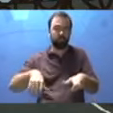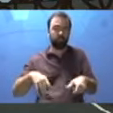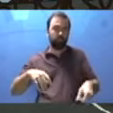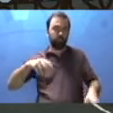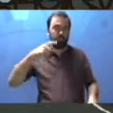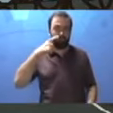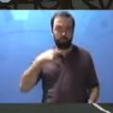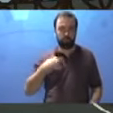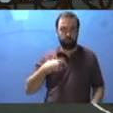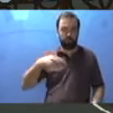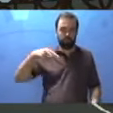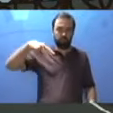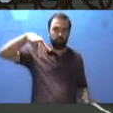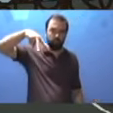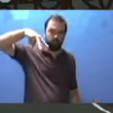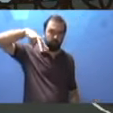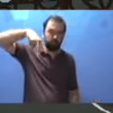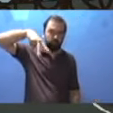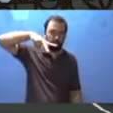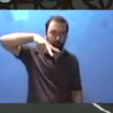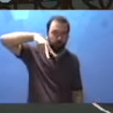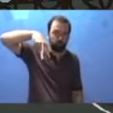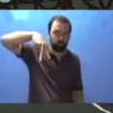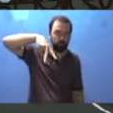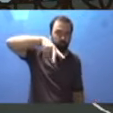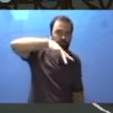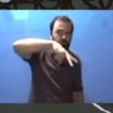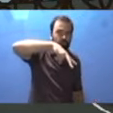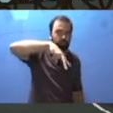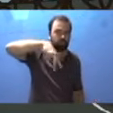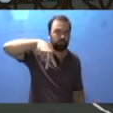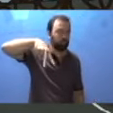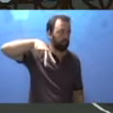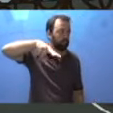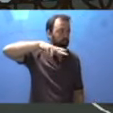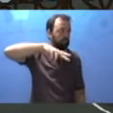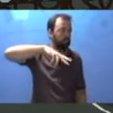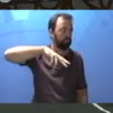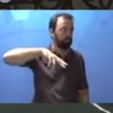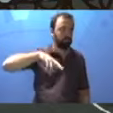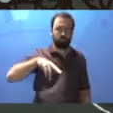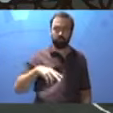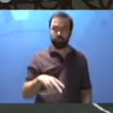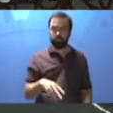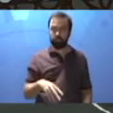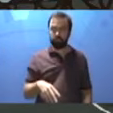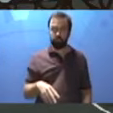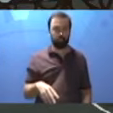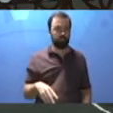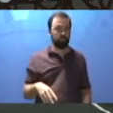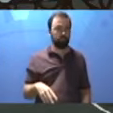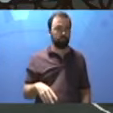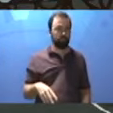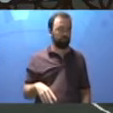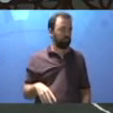eu consigo ver? E agora eu consigo ver? Eu vejo onde está a quadra, onde tem as salas.